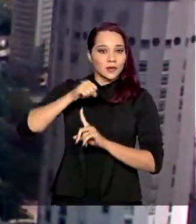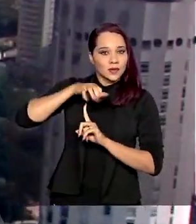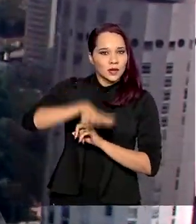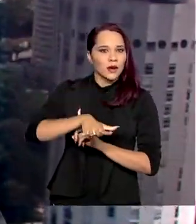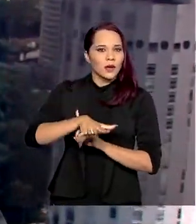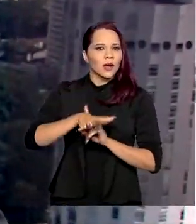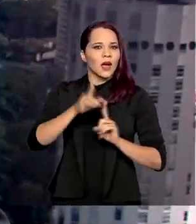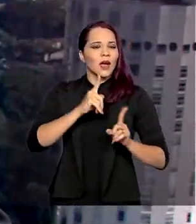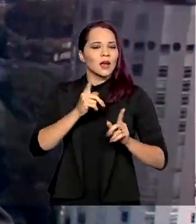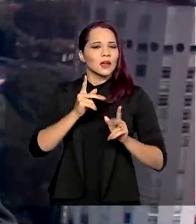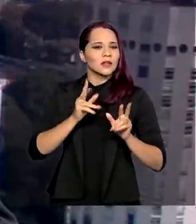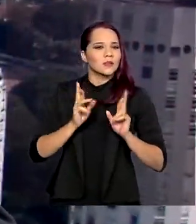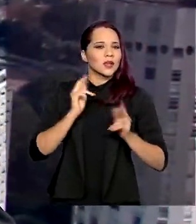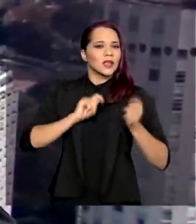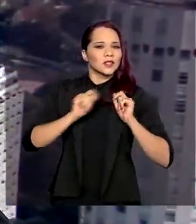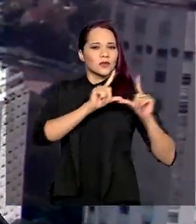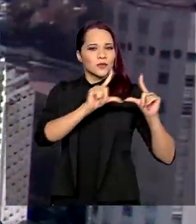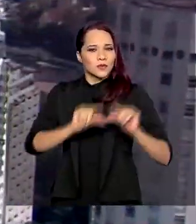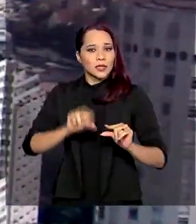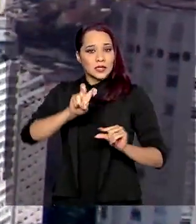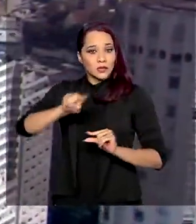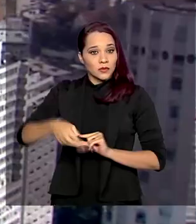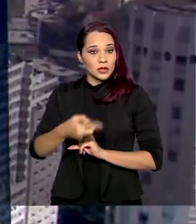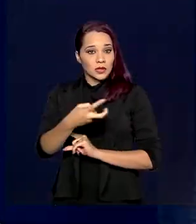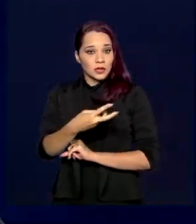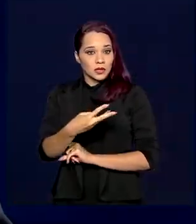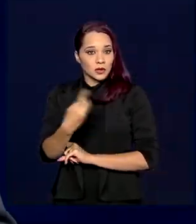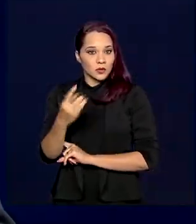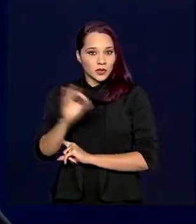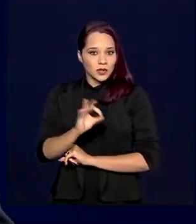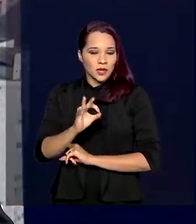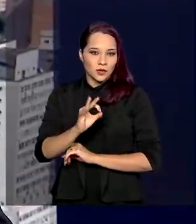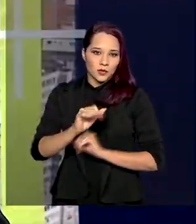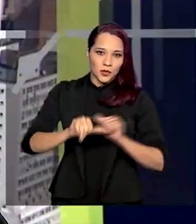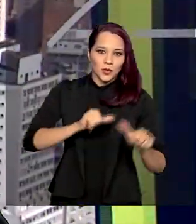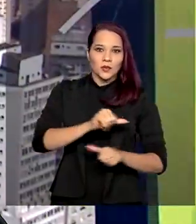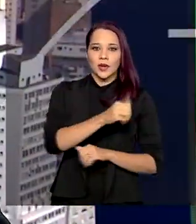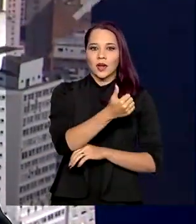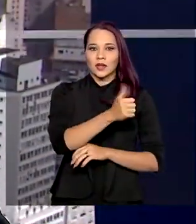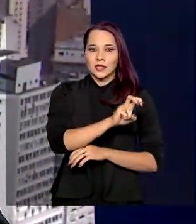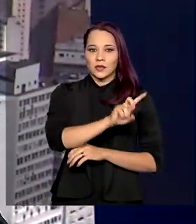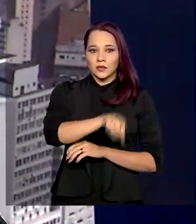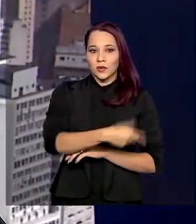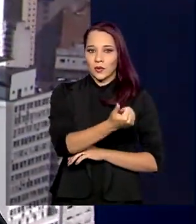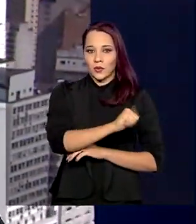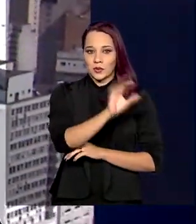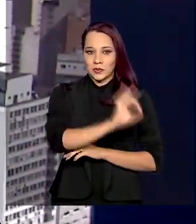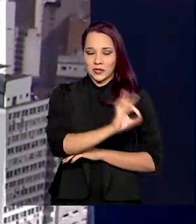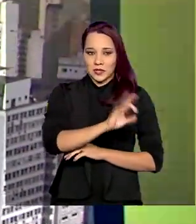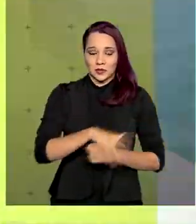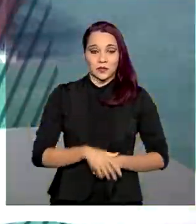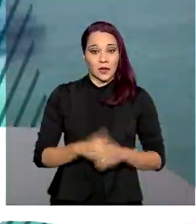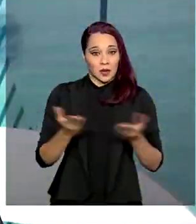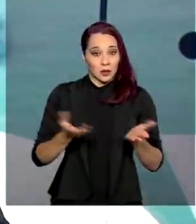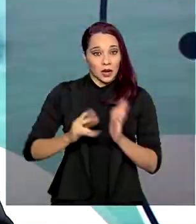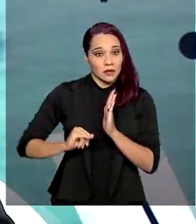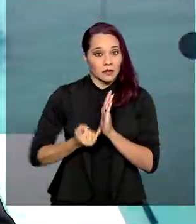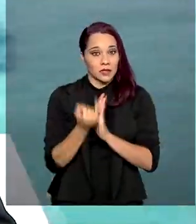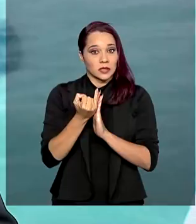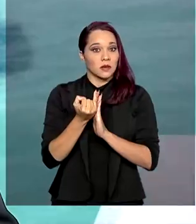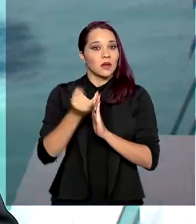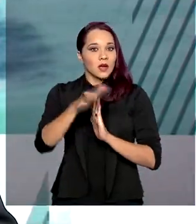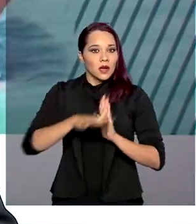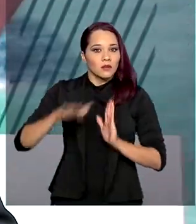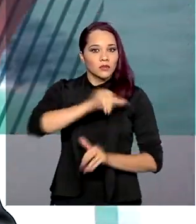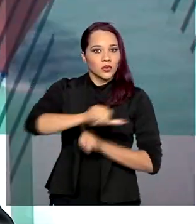a projeção de queda passou de 5,31% para 5,11%. Sobre a inflação, o mercado